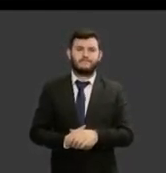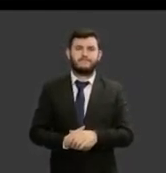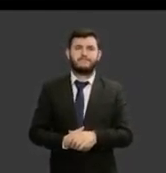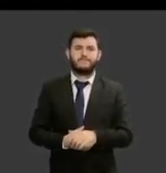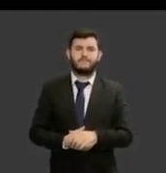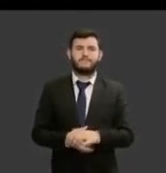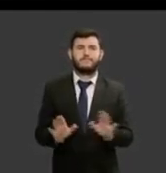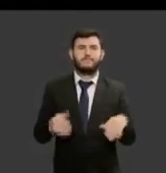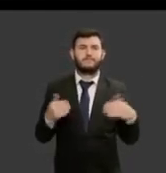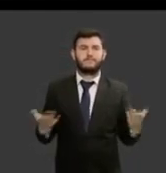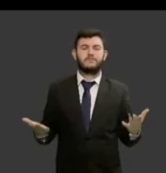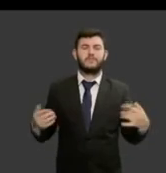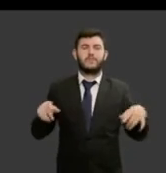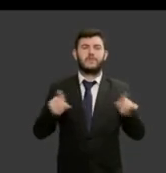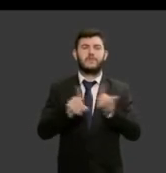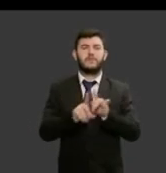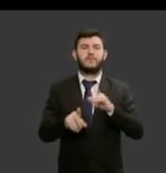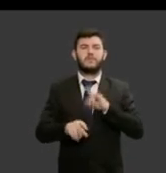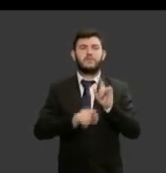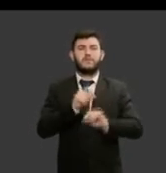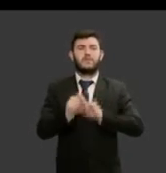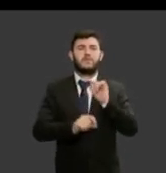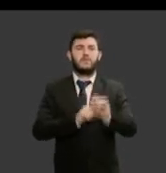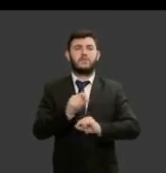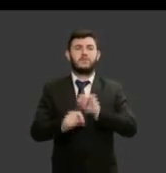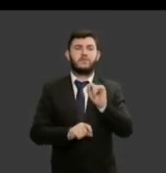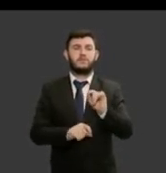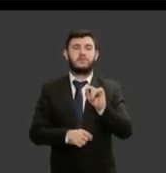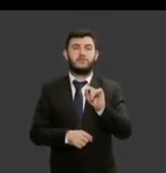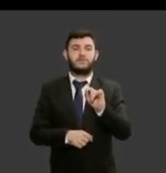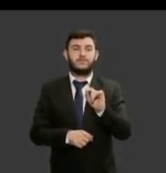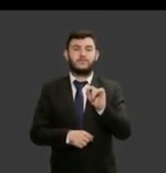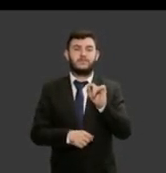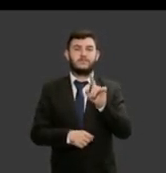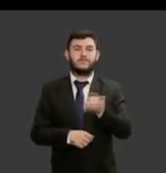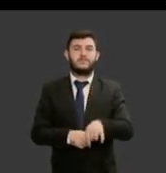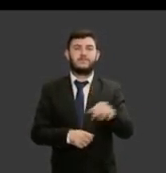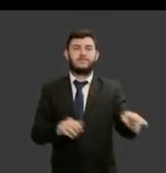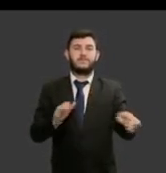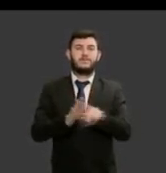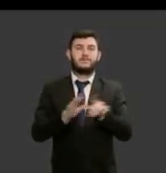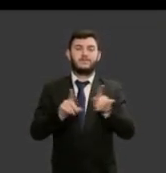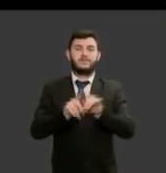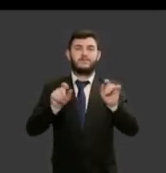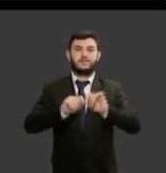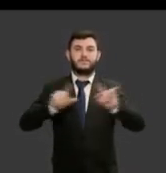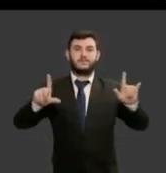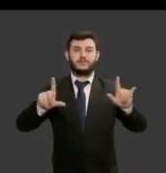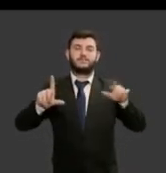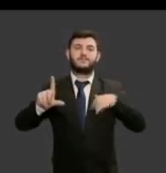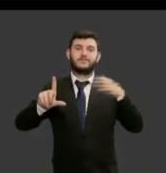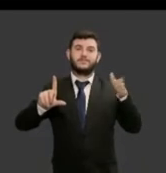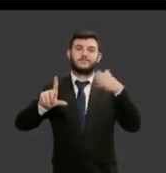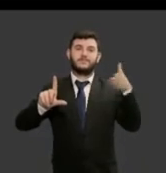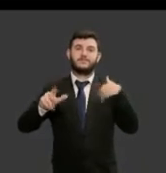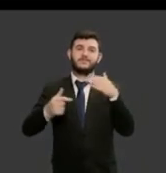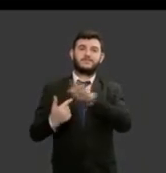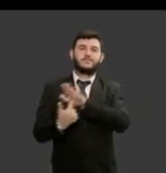nos próximos próximos dois quadros eu trago uns dados sobre violência